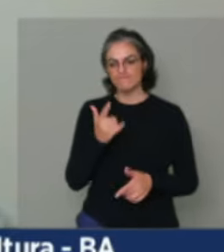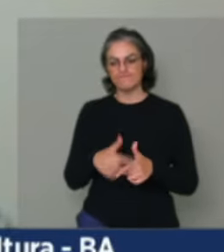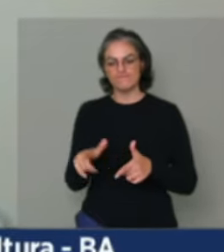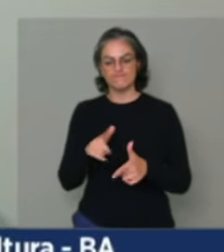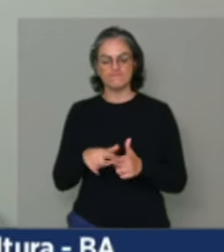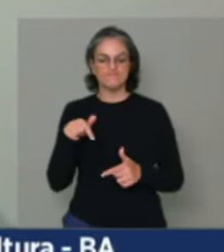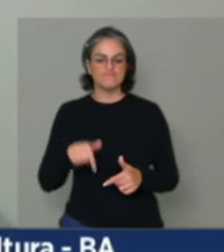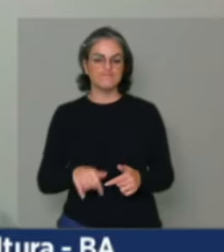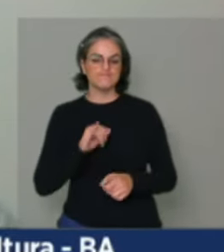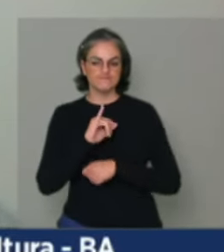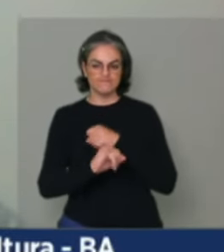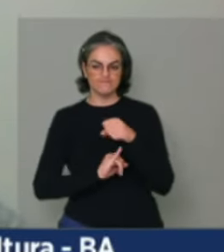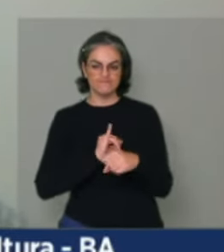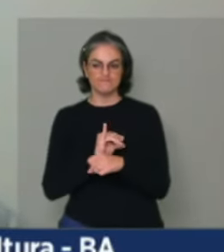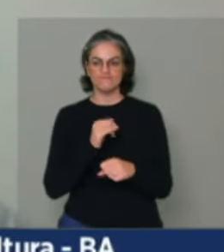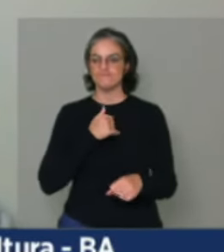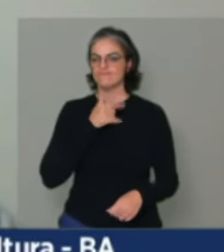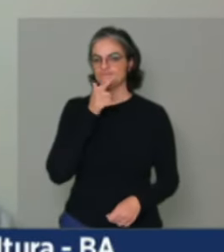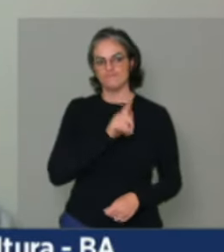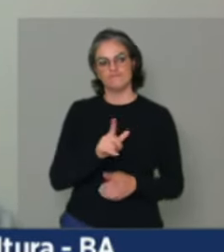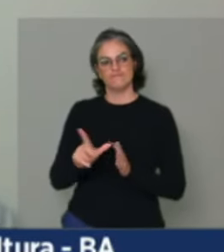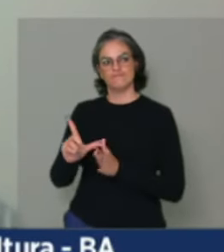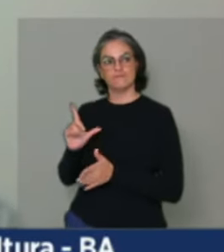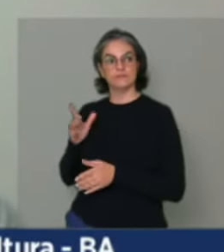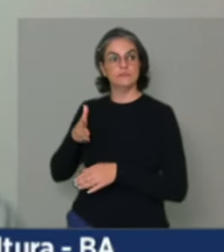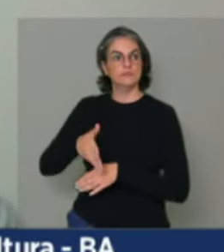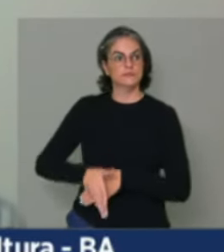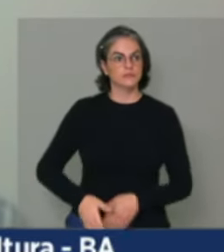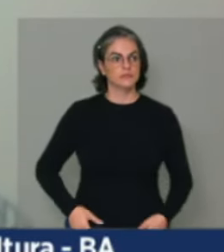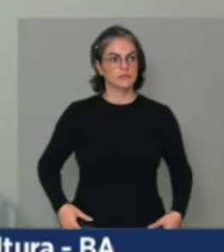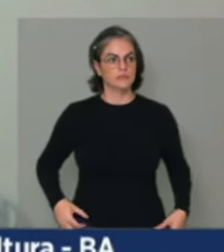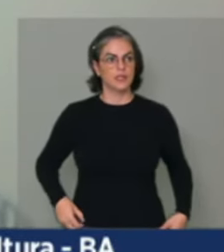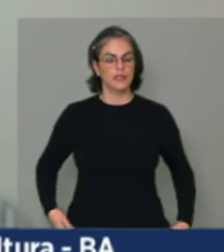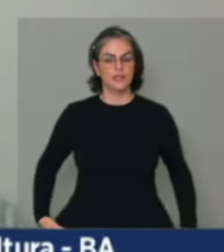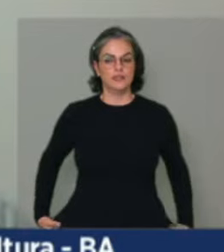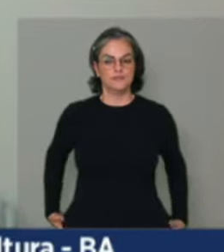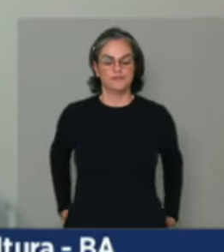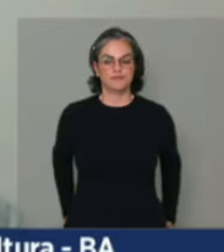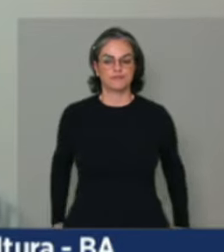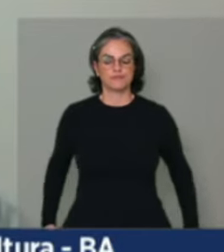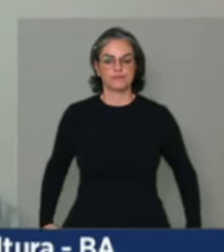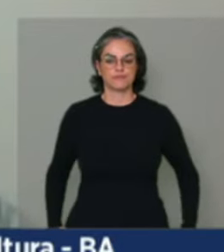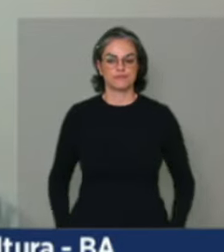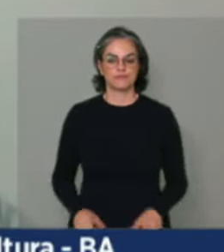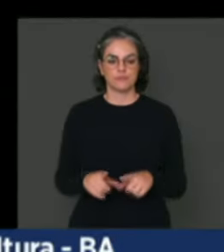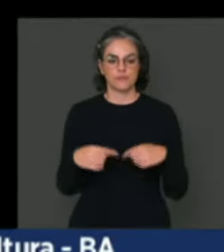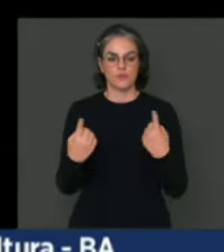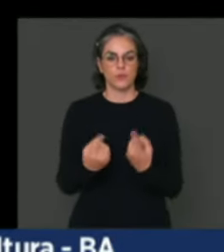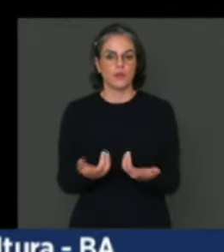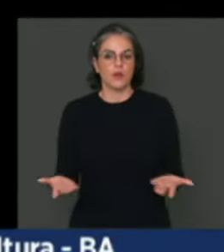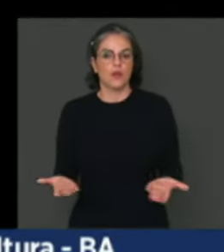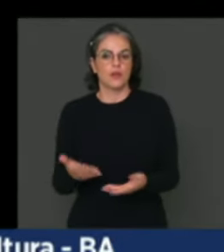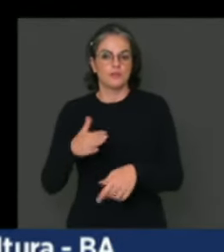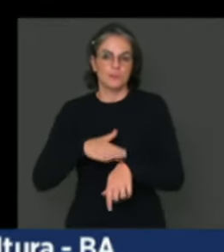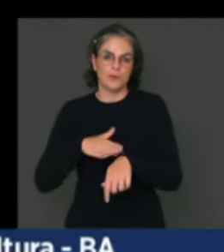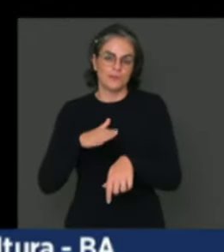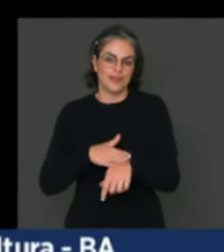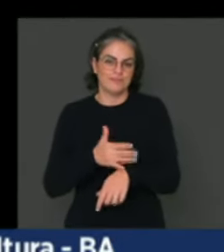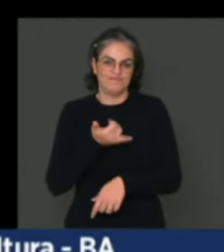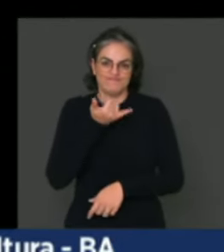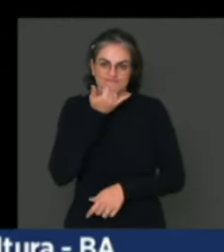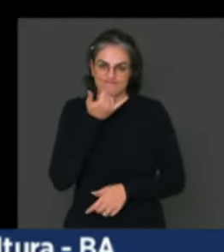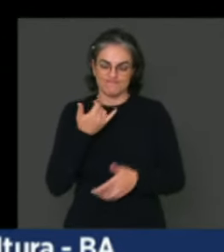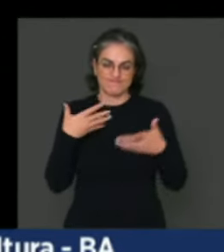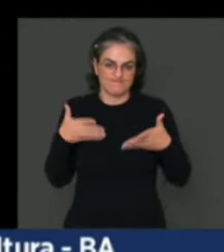consegui entrar antes, perdi parte da nossa reunião, nesse nosso momento, né? E a gente só pôde entrar